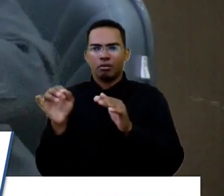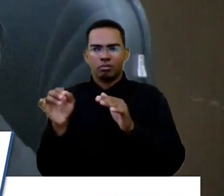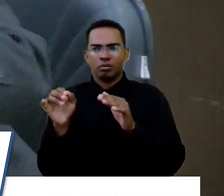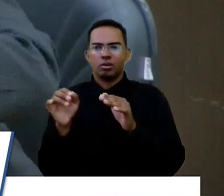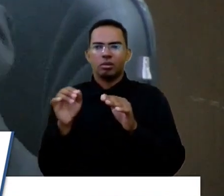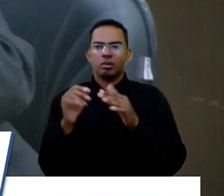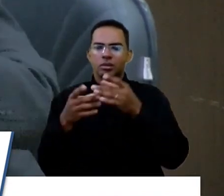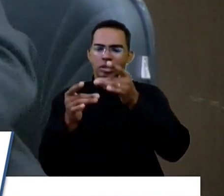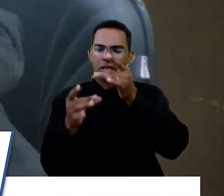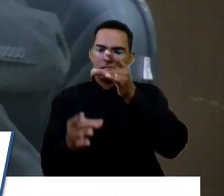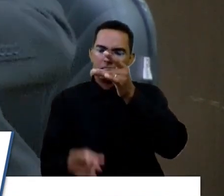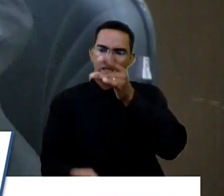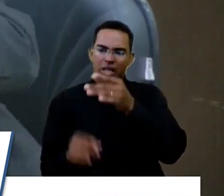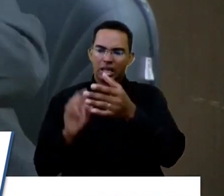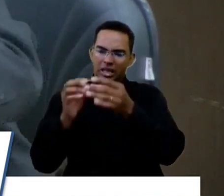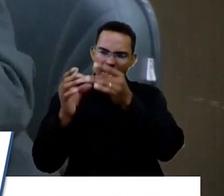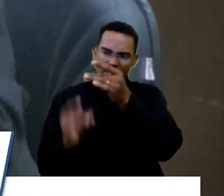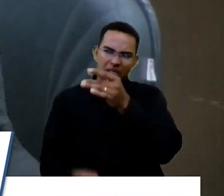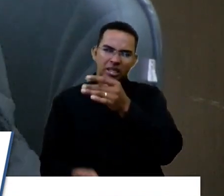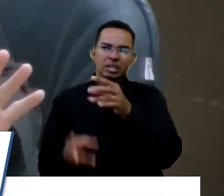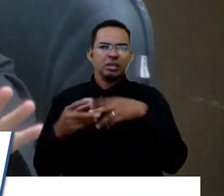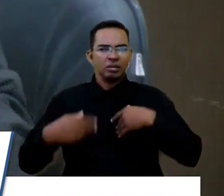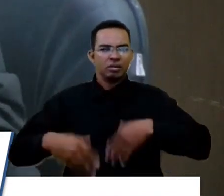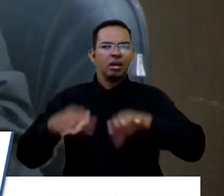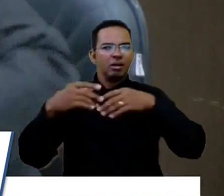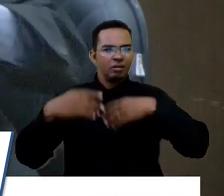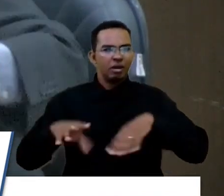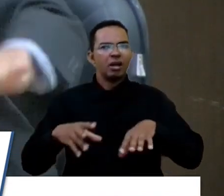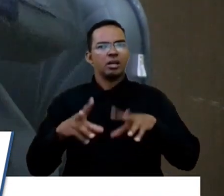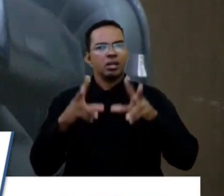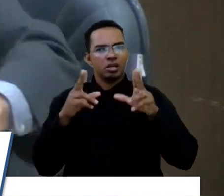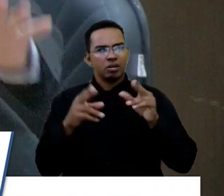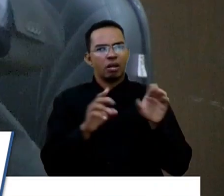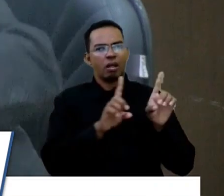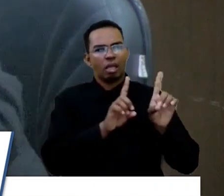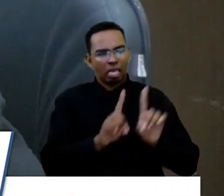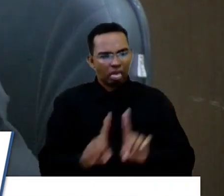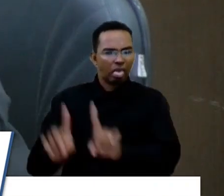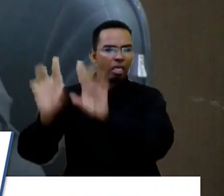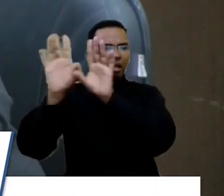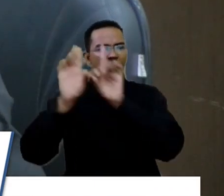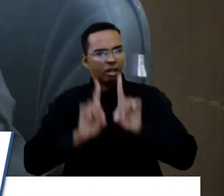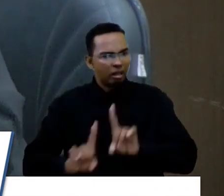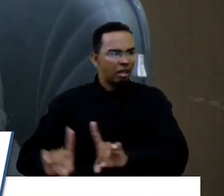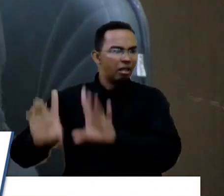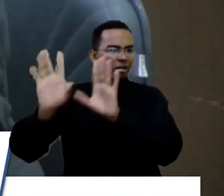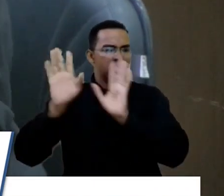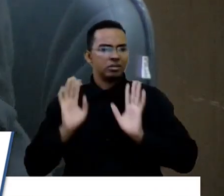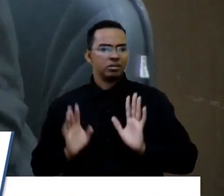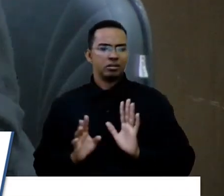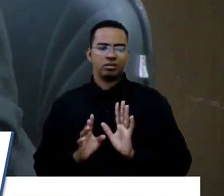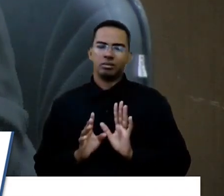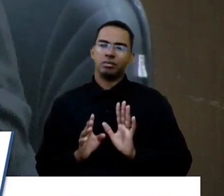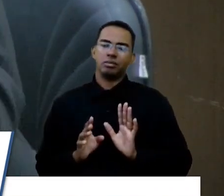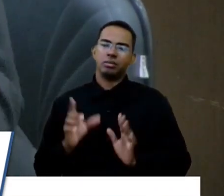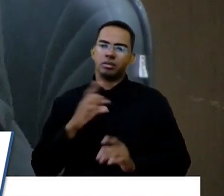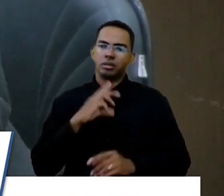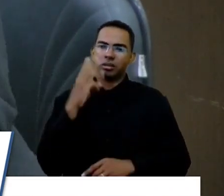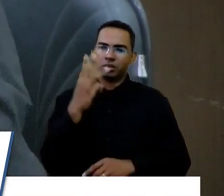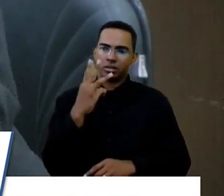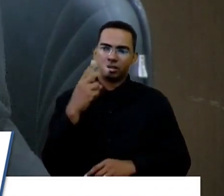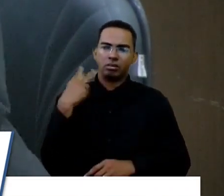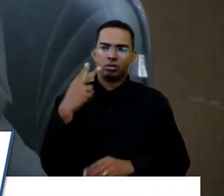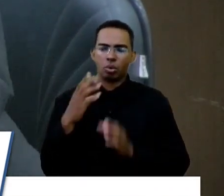comentar e ela vai atrás, vai no mesmo bode, vai e sabe a Maria vai com as outras? É um monte de Maria vai com as outras. Tem três vereadores aqui numa